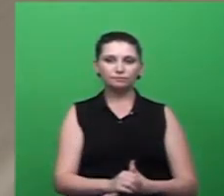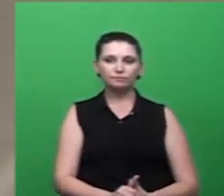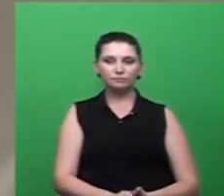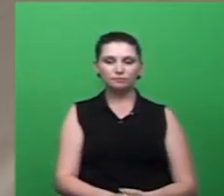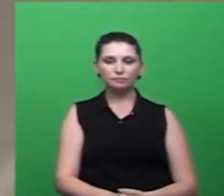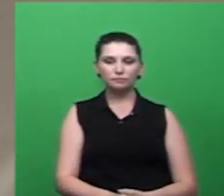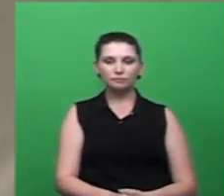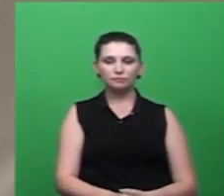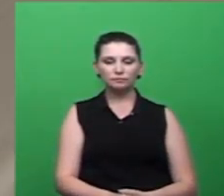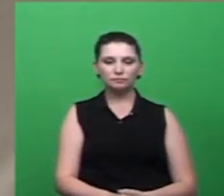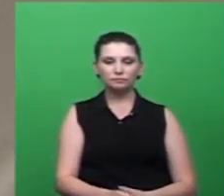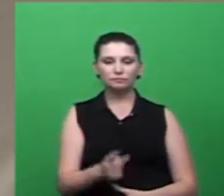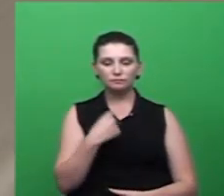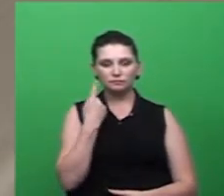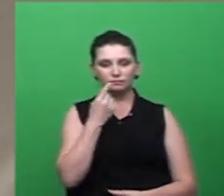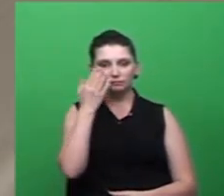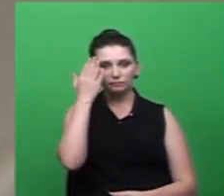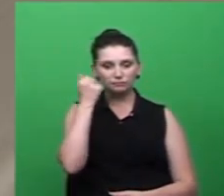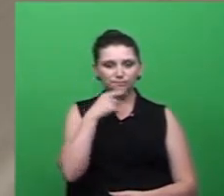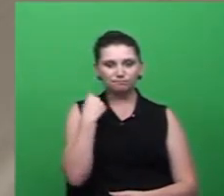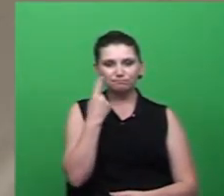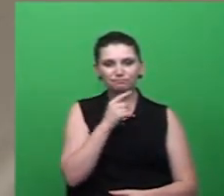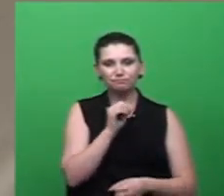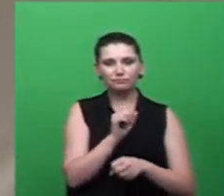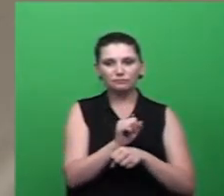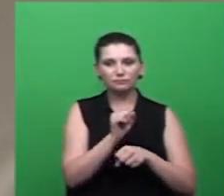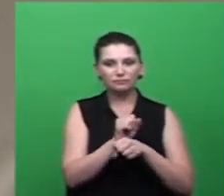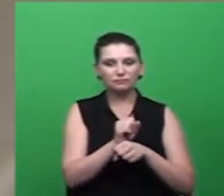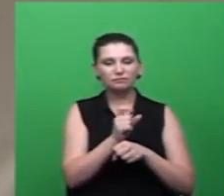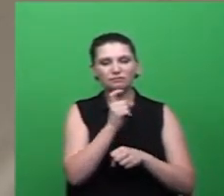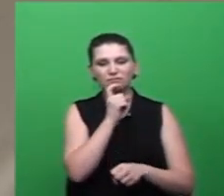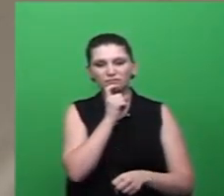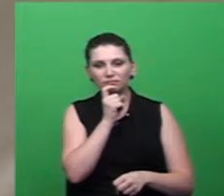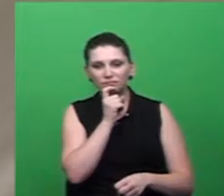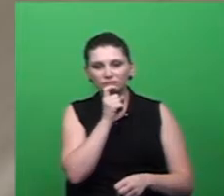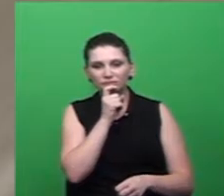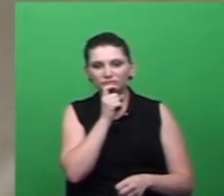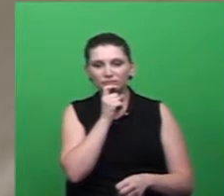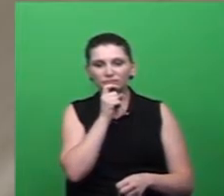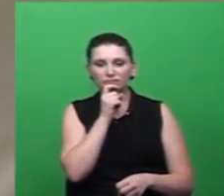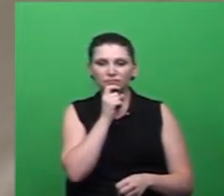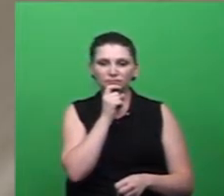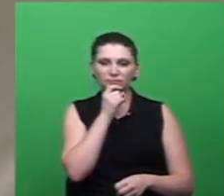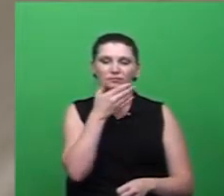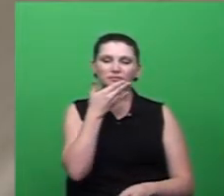sabe, e a gente espera também que o inverno chegue um pouco mais cedo, e já está chegando, inclusive,